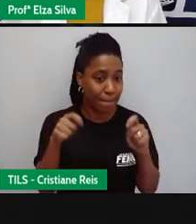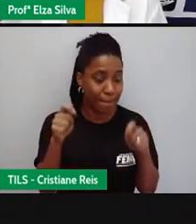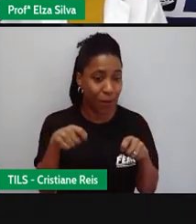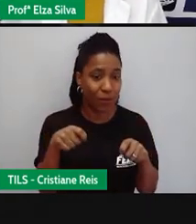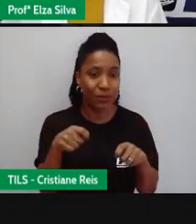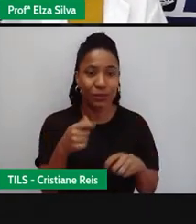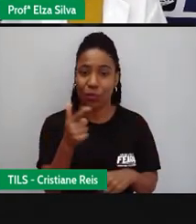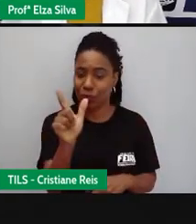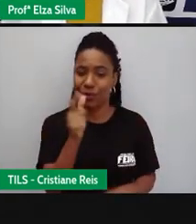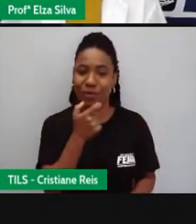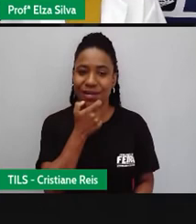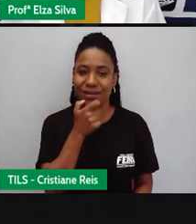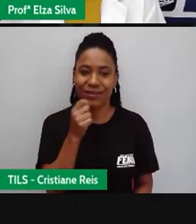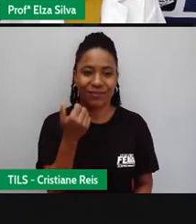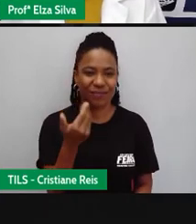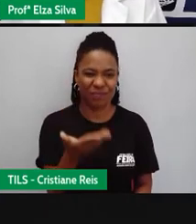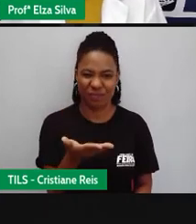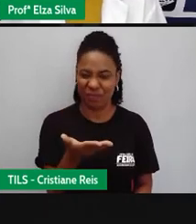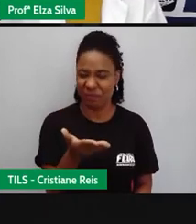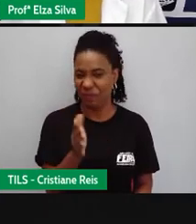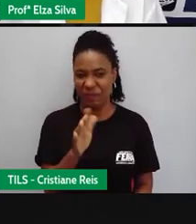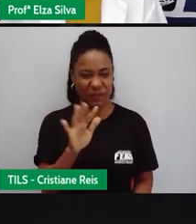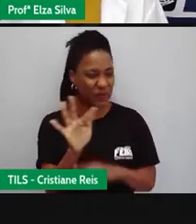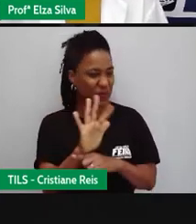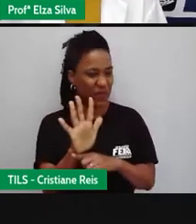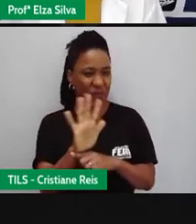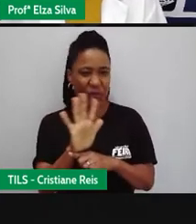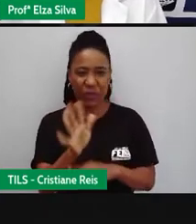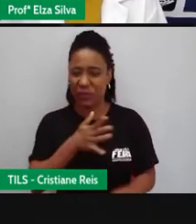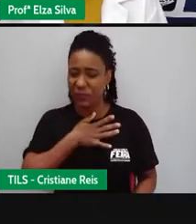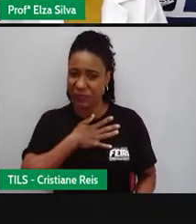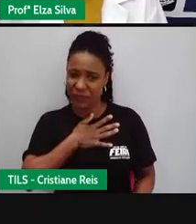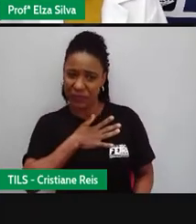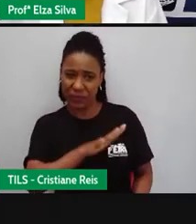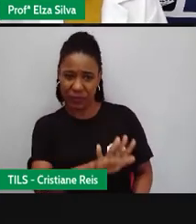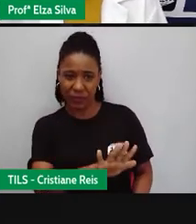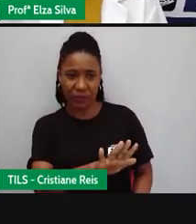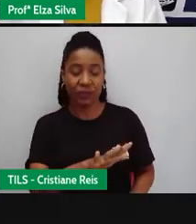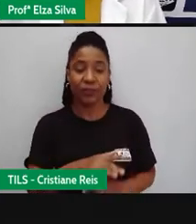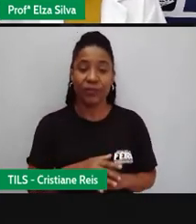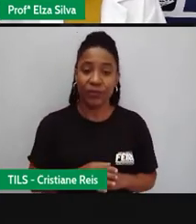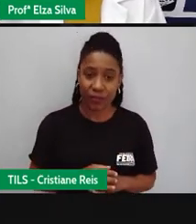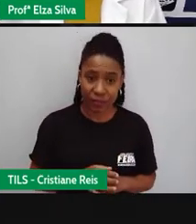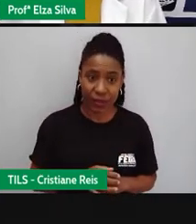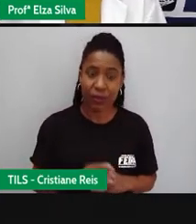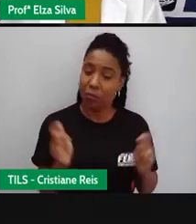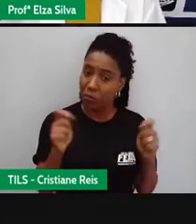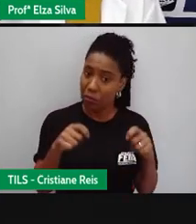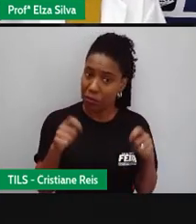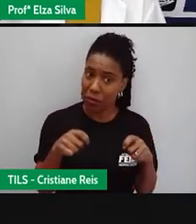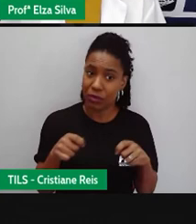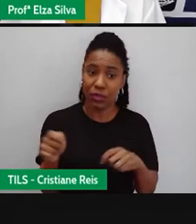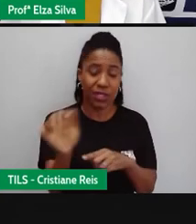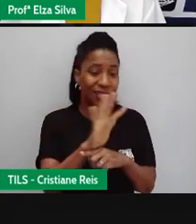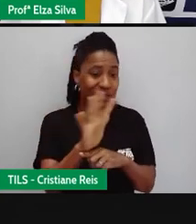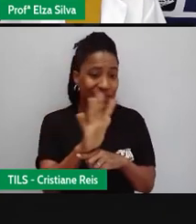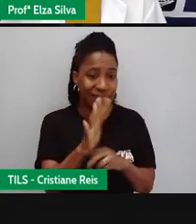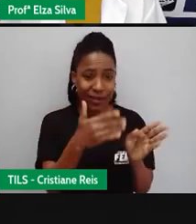hate movies. Eu odeio filmes. I don't like the series. Eu não gosto de séries.